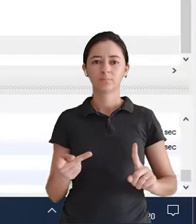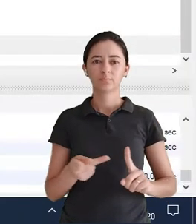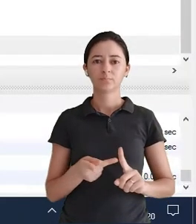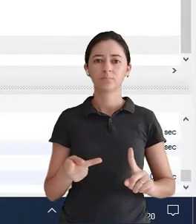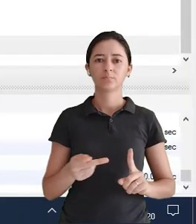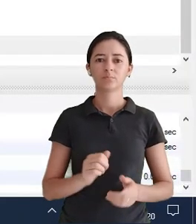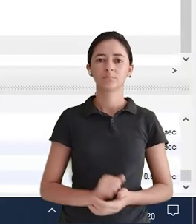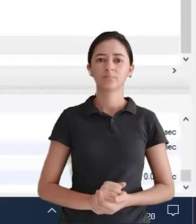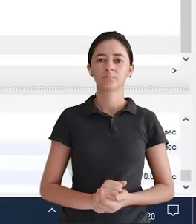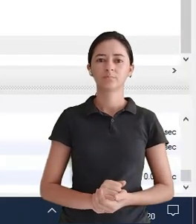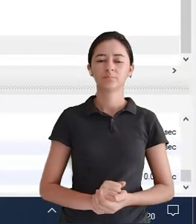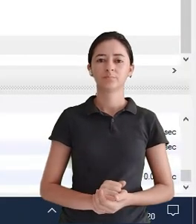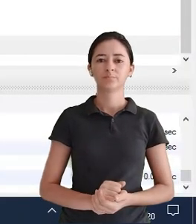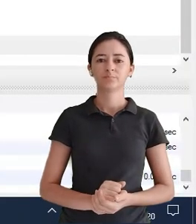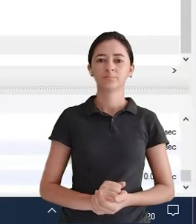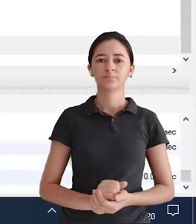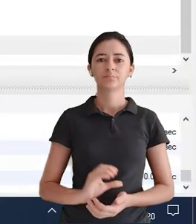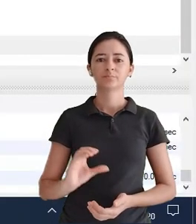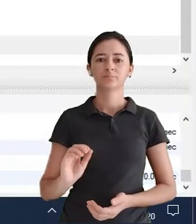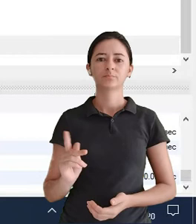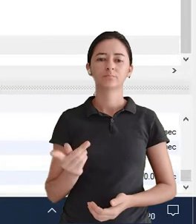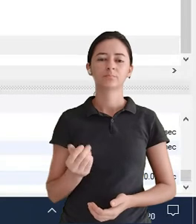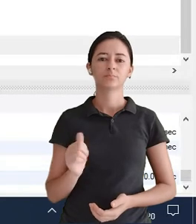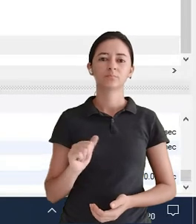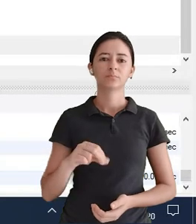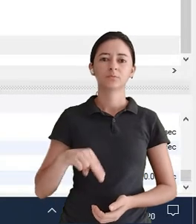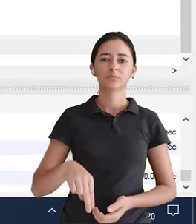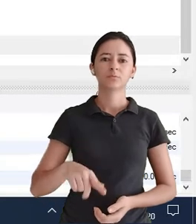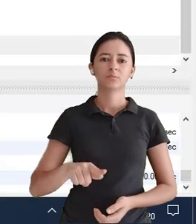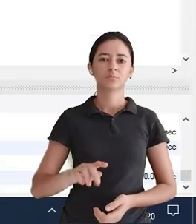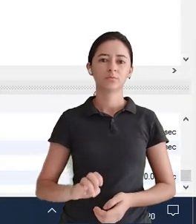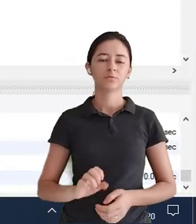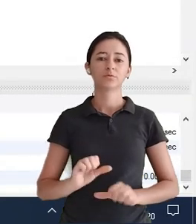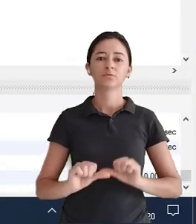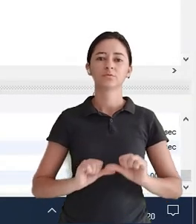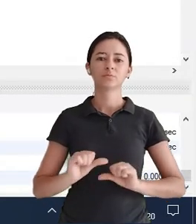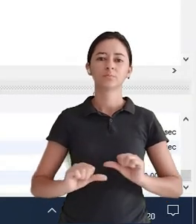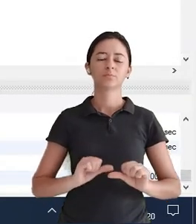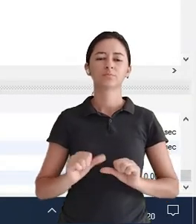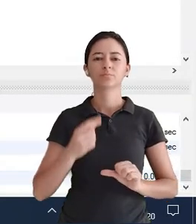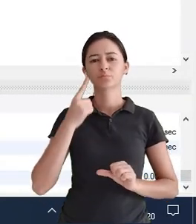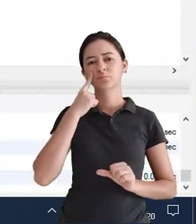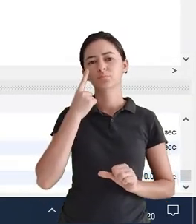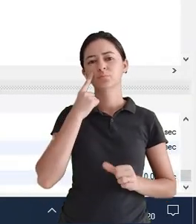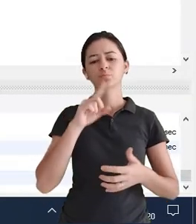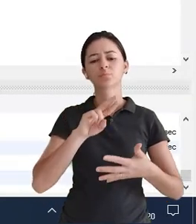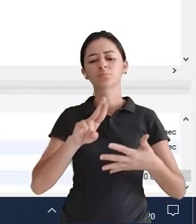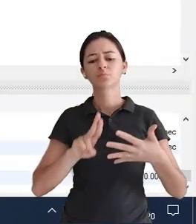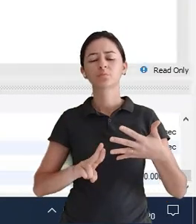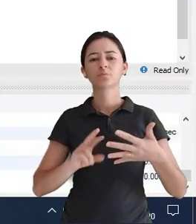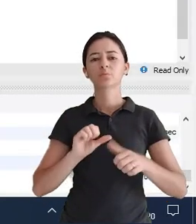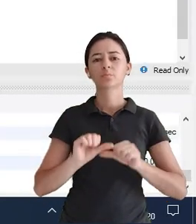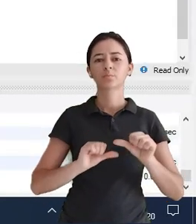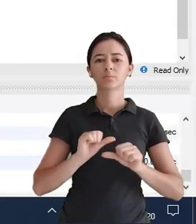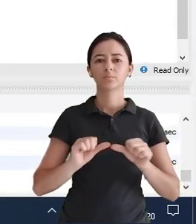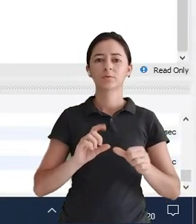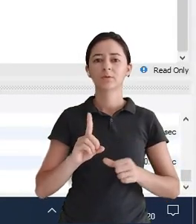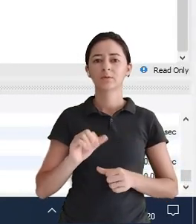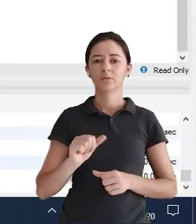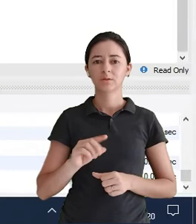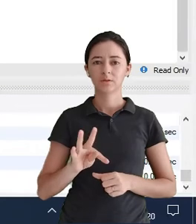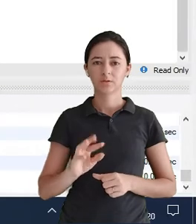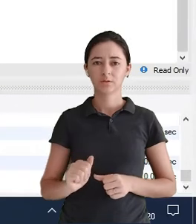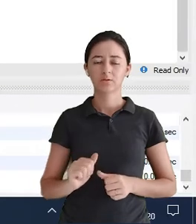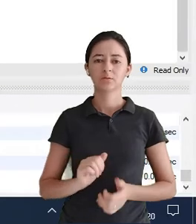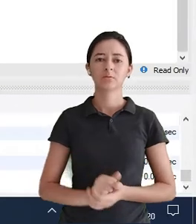A tabela cliente Né? Tabela cliente Change Qual é o atributo Que nós vamos mudar? Vamos dar uma olhadinha Aqui em cliente É o